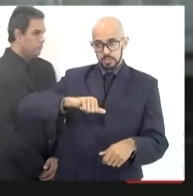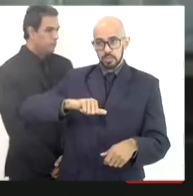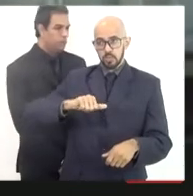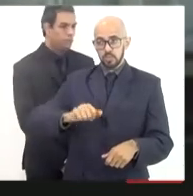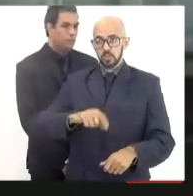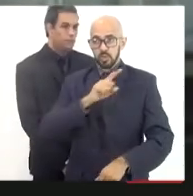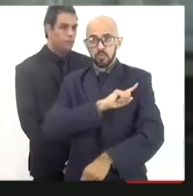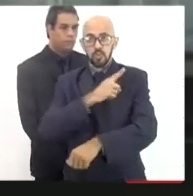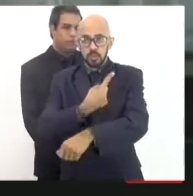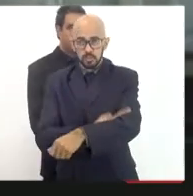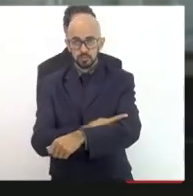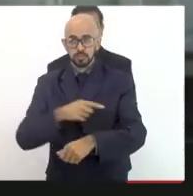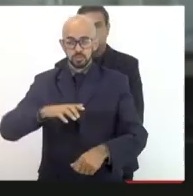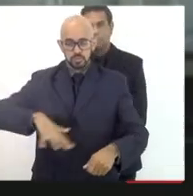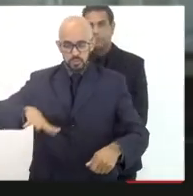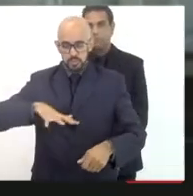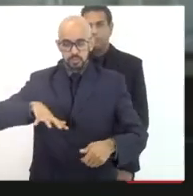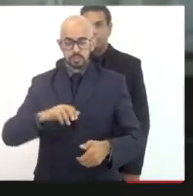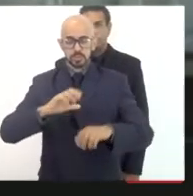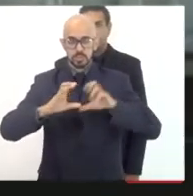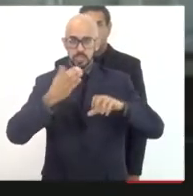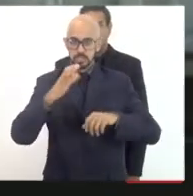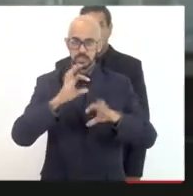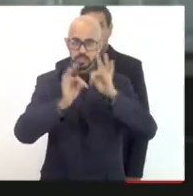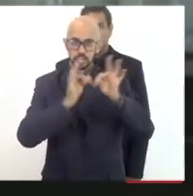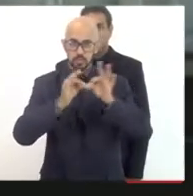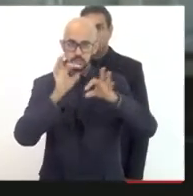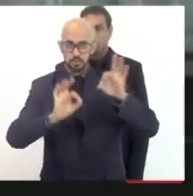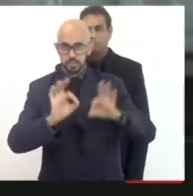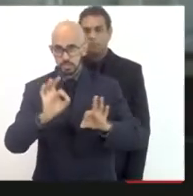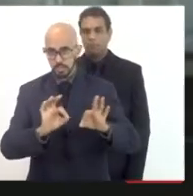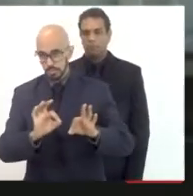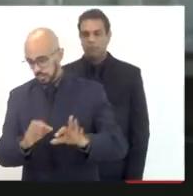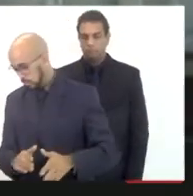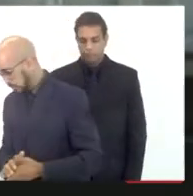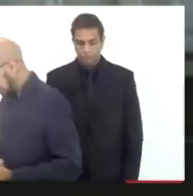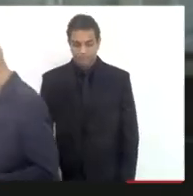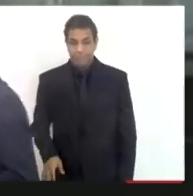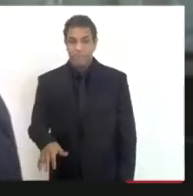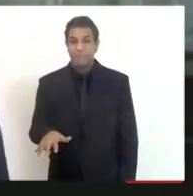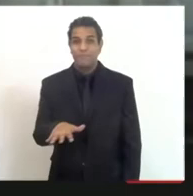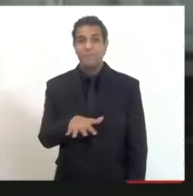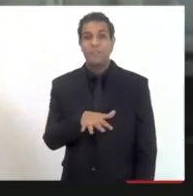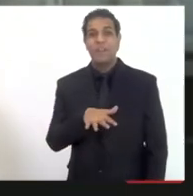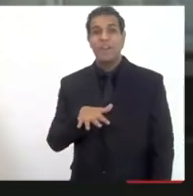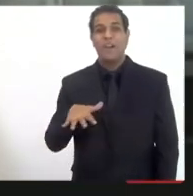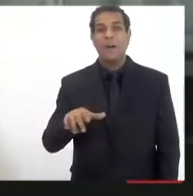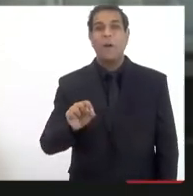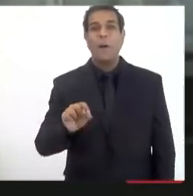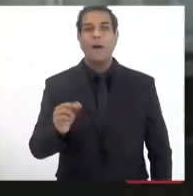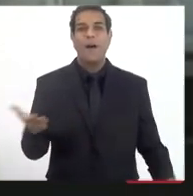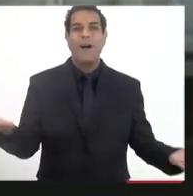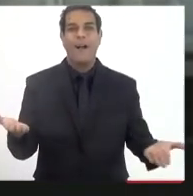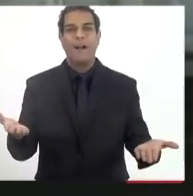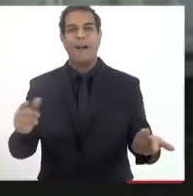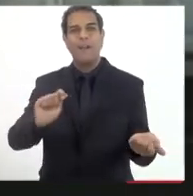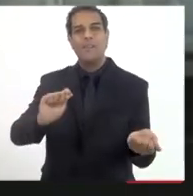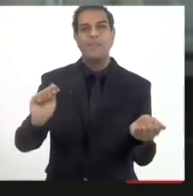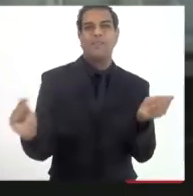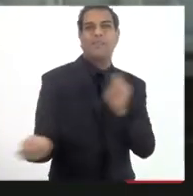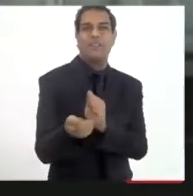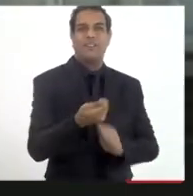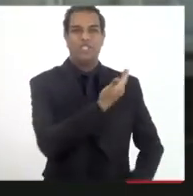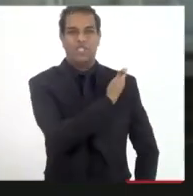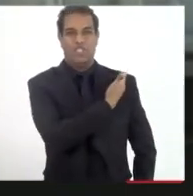área de desenvolvimento, ciência e tecnologia e planejamento na conformação da governança